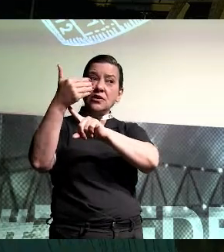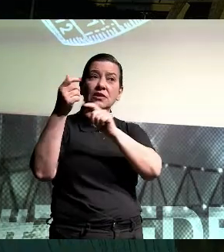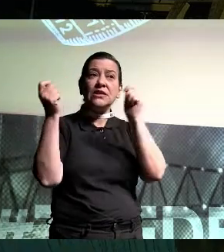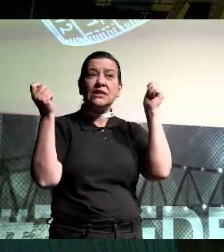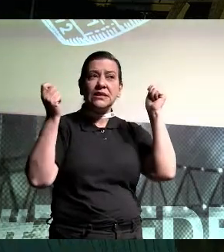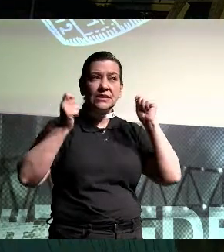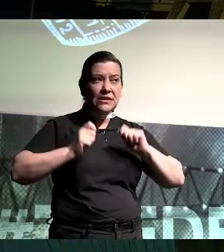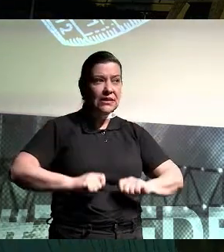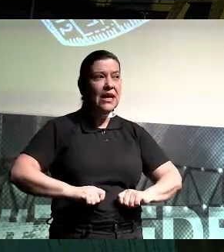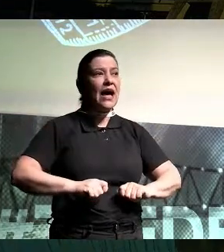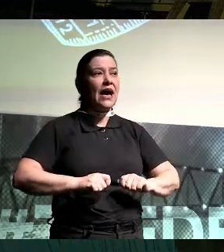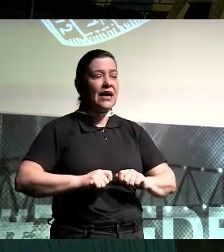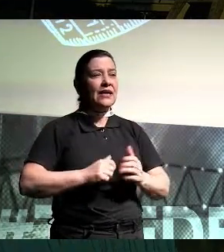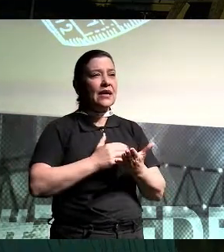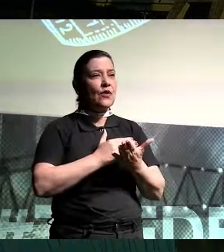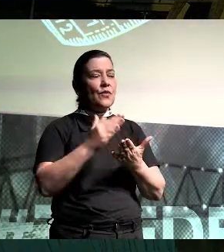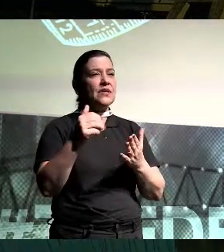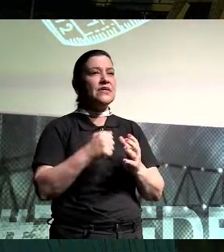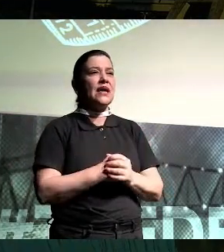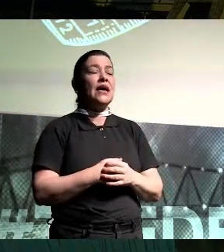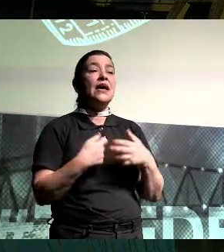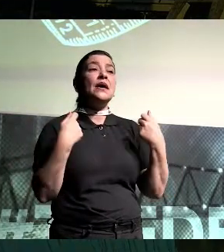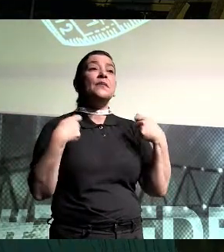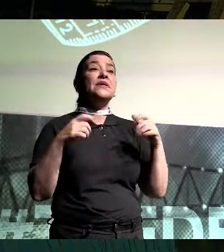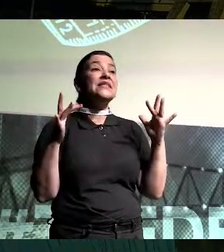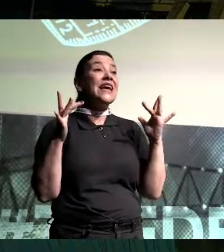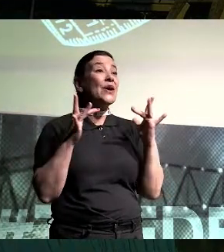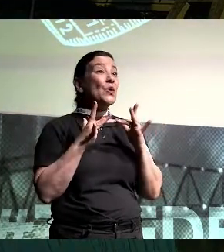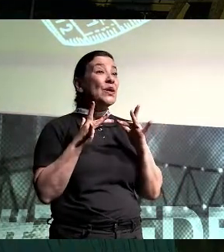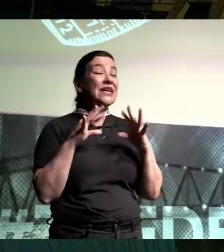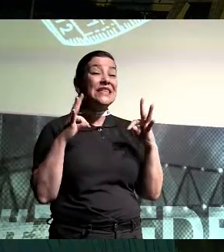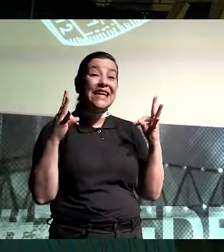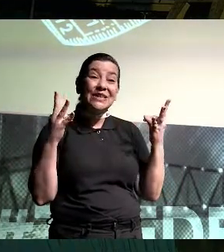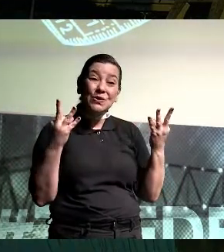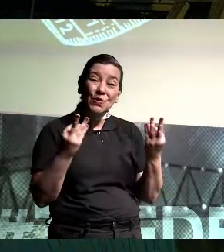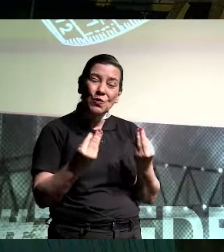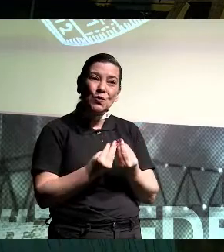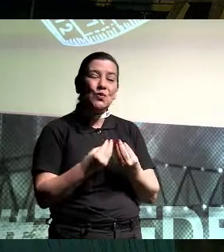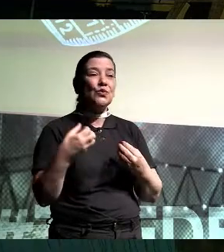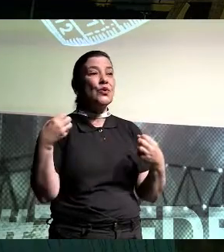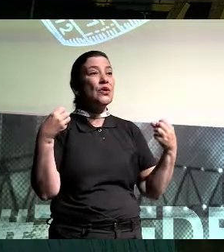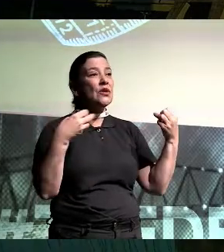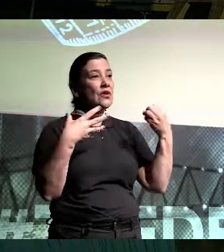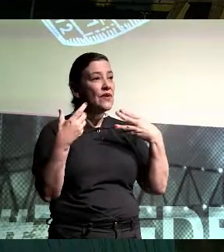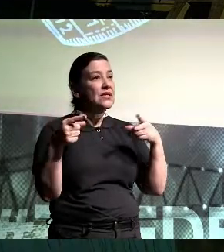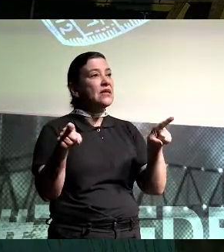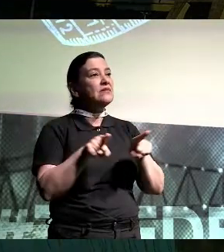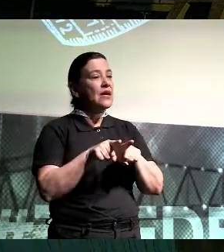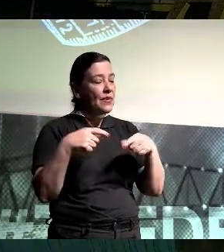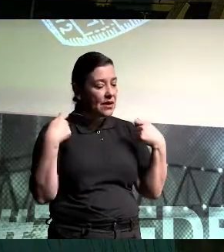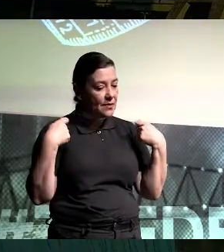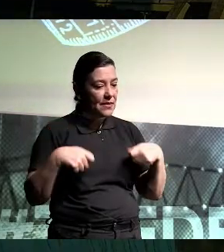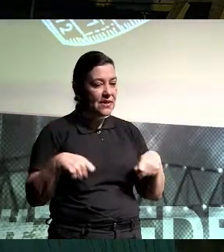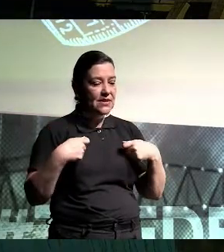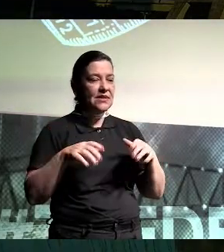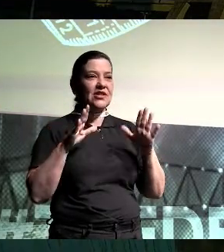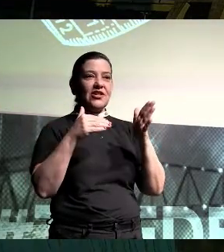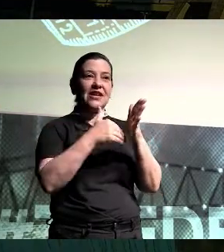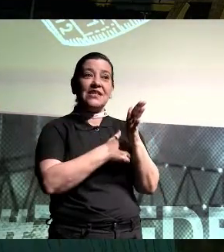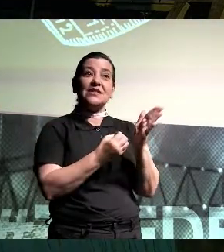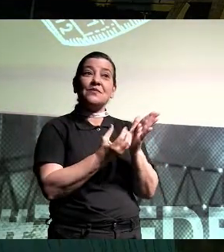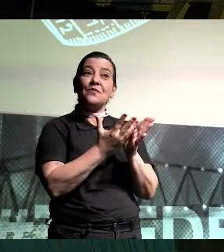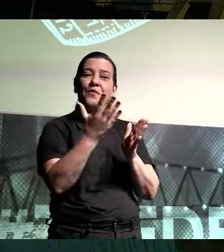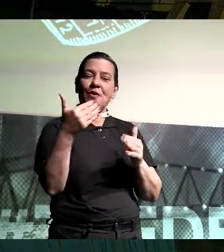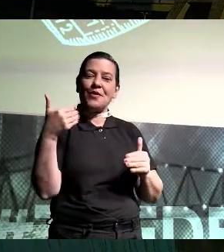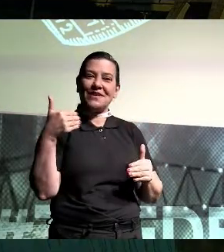dentro e abraçar essa agenda. A gente tem que conectar todo mundo junto. Inovação também tem que vir aqui para dentro. Eu já estou dando spoiler de coisas